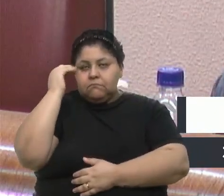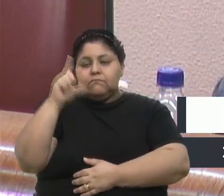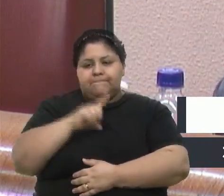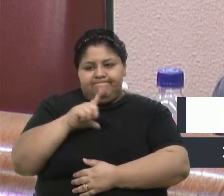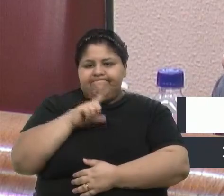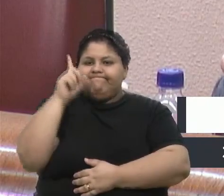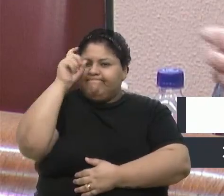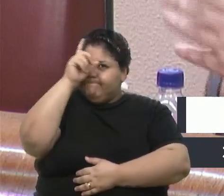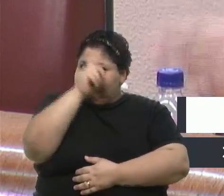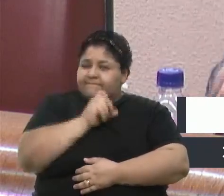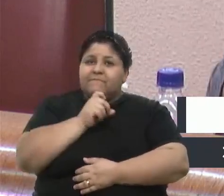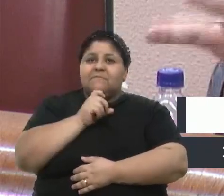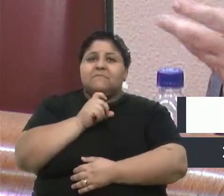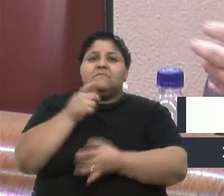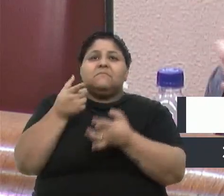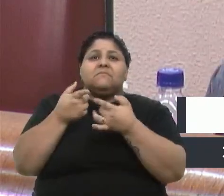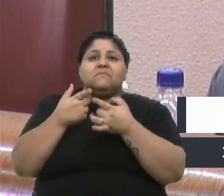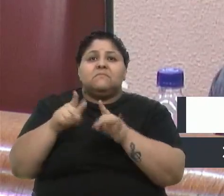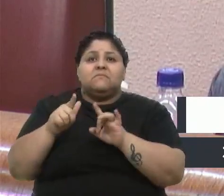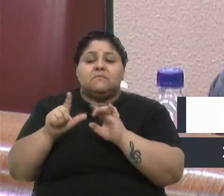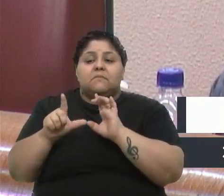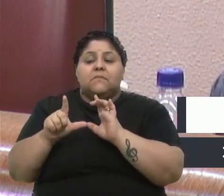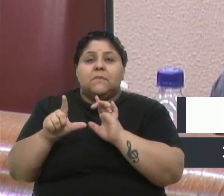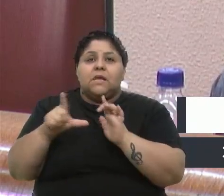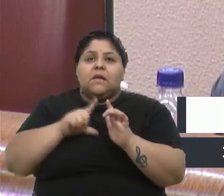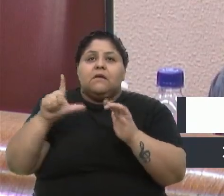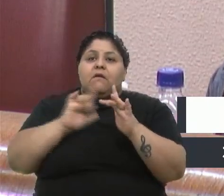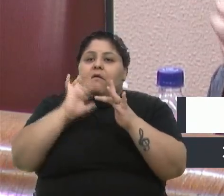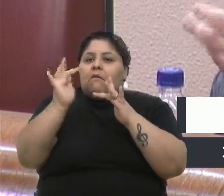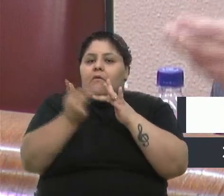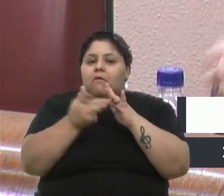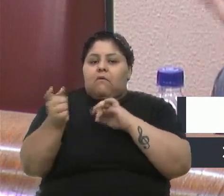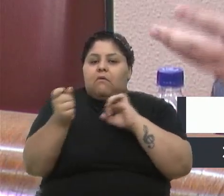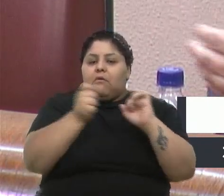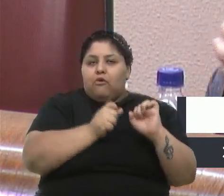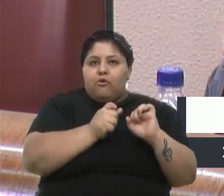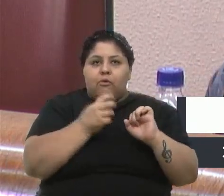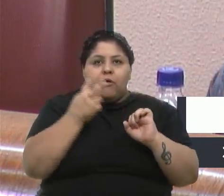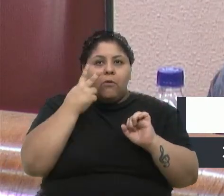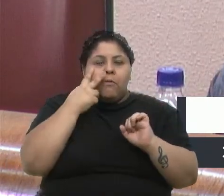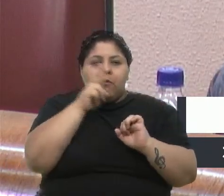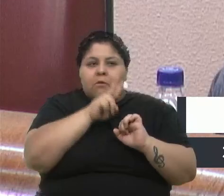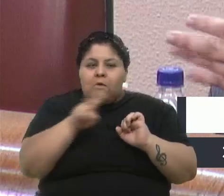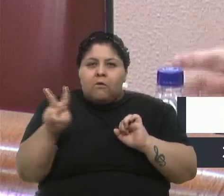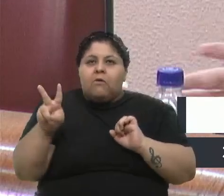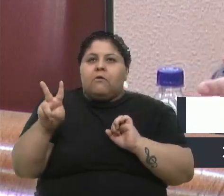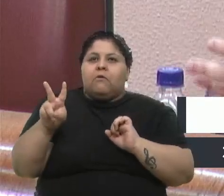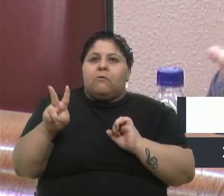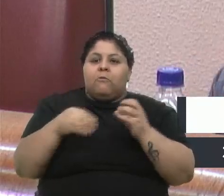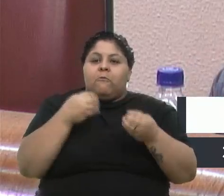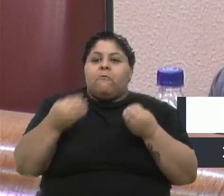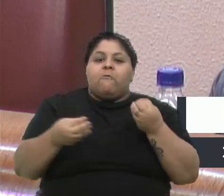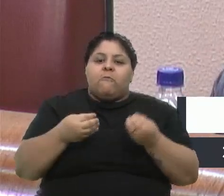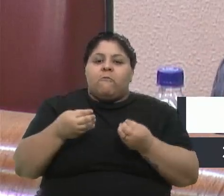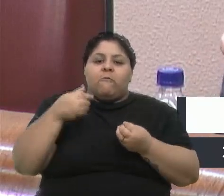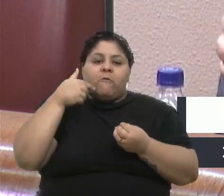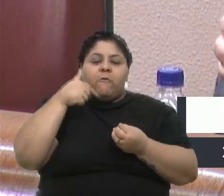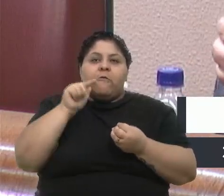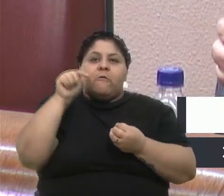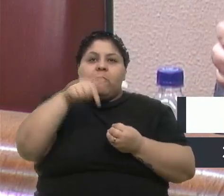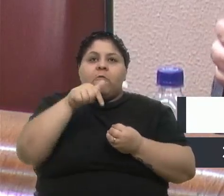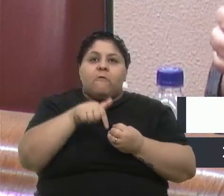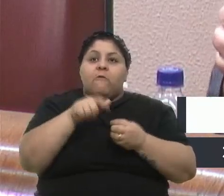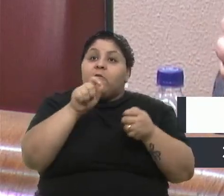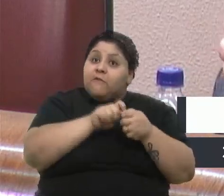dificuldade de nos assistir, mas, posteriormente, tem a rede social que eles possam, que eles pudessem assistir e ver como funciona aqui o Parlamento, e eles